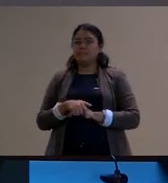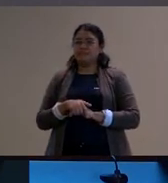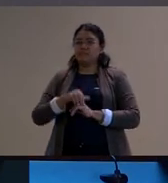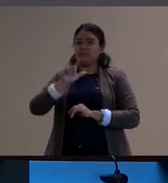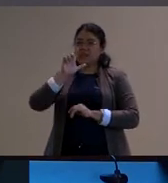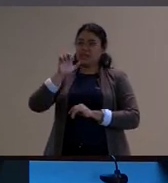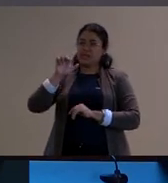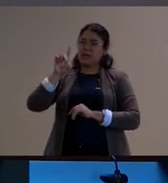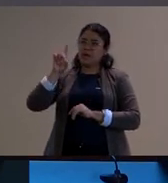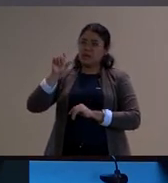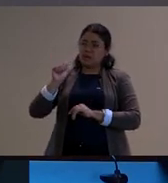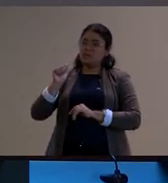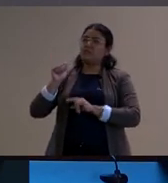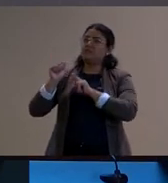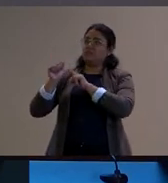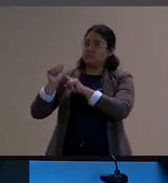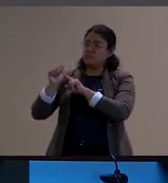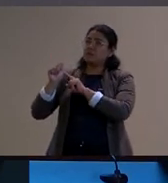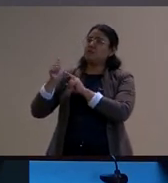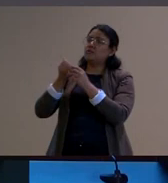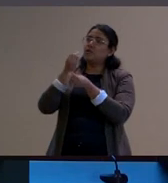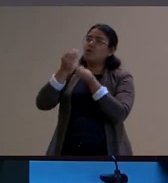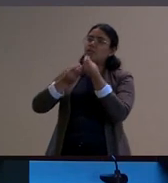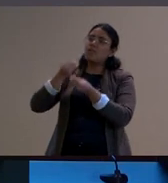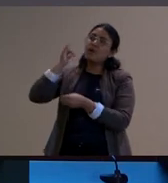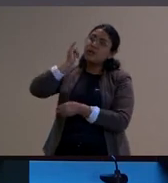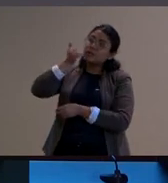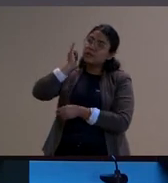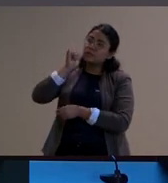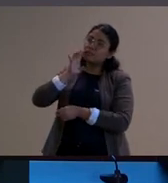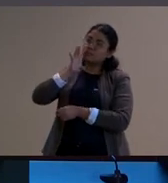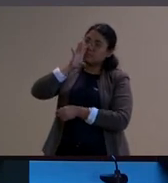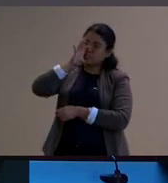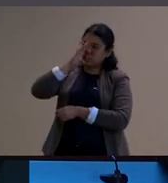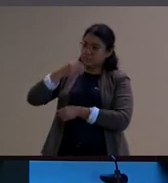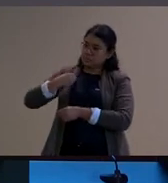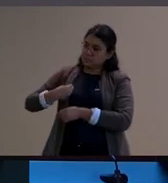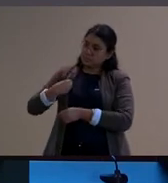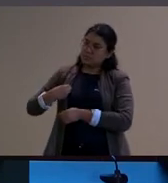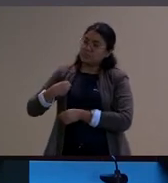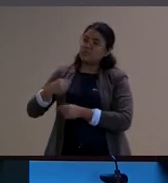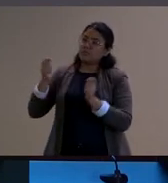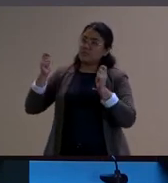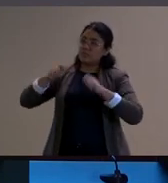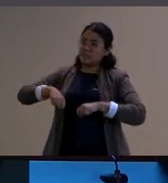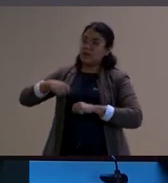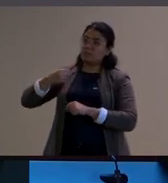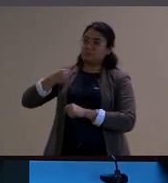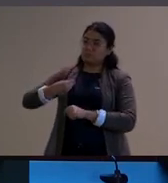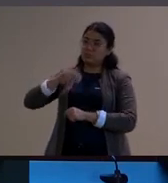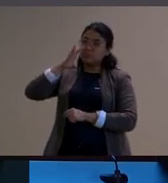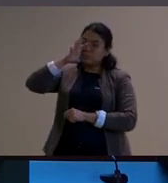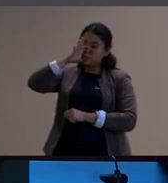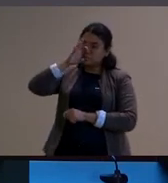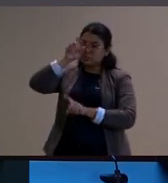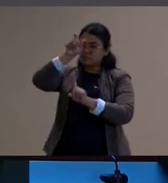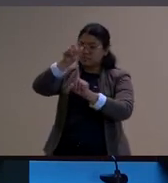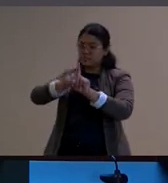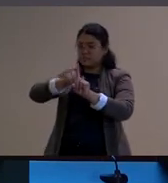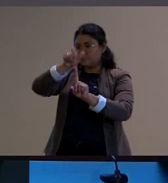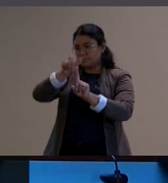para sobreviver ou seja como que a narrativa possibilita essa sobrevivência do sujeito